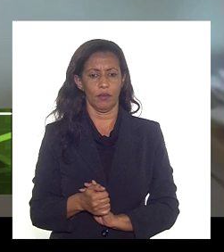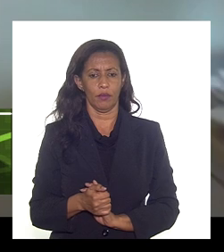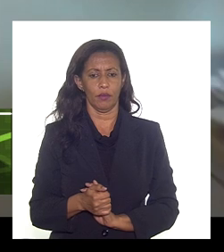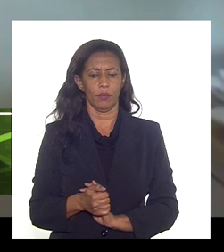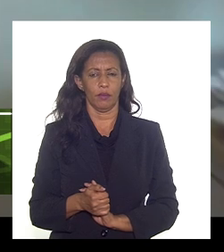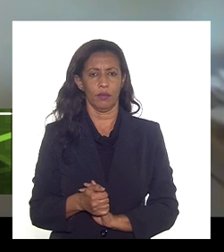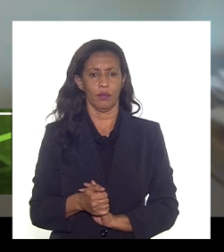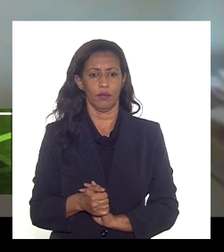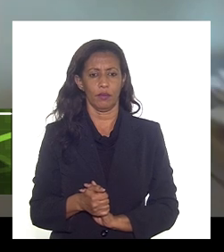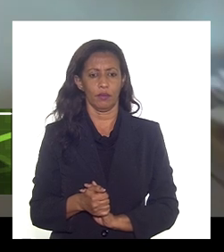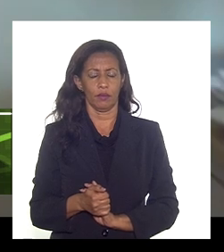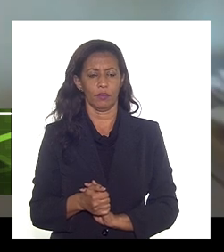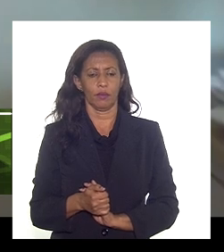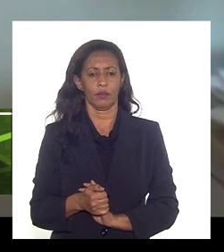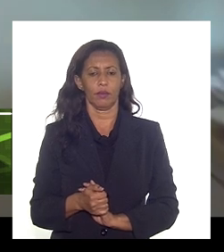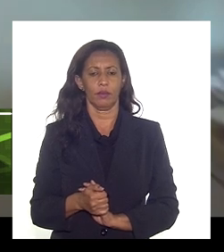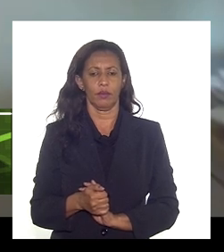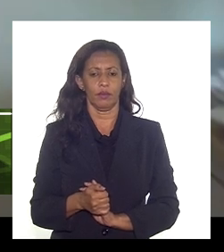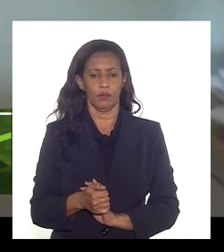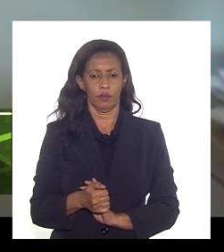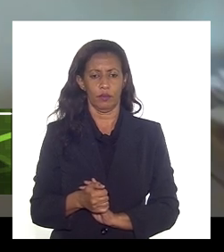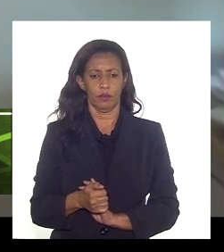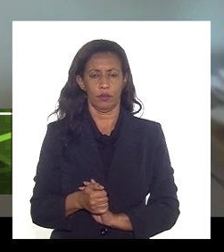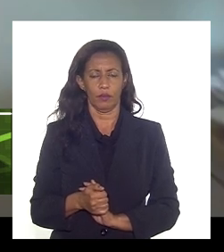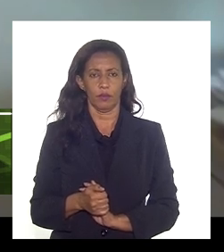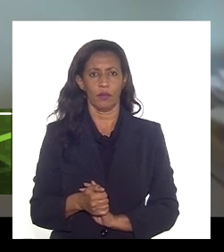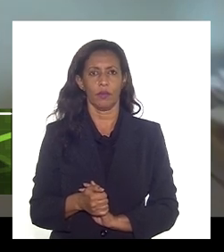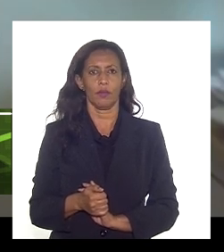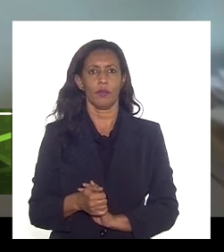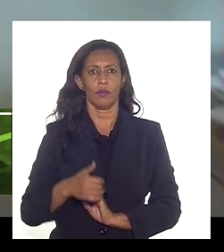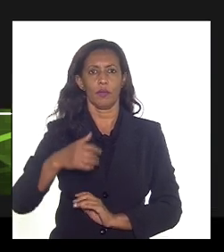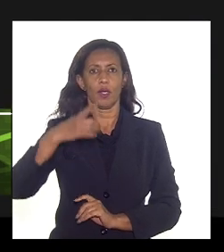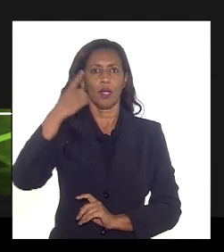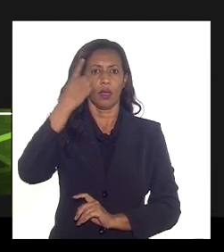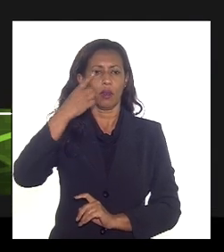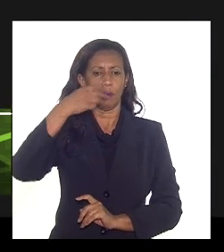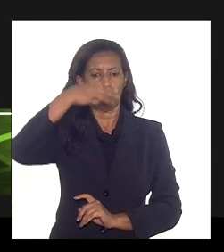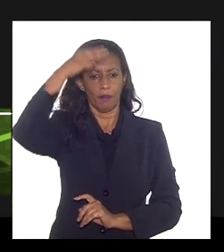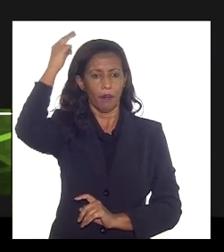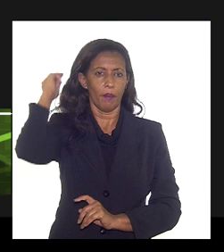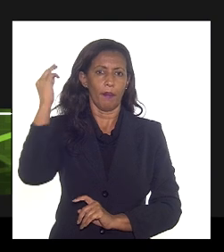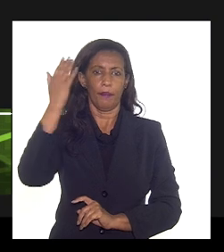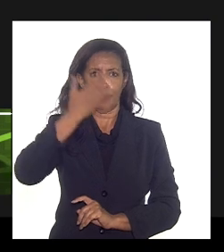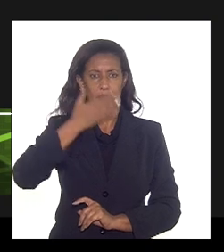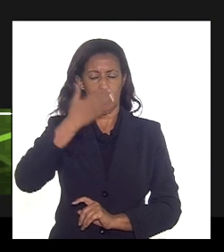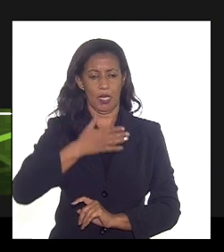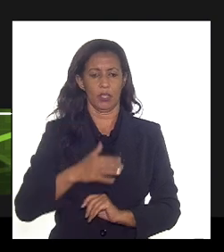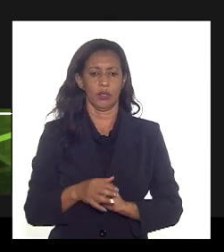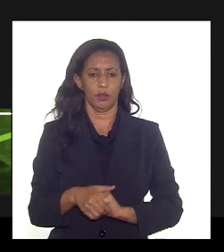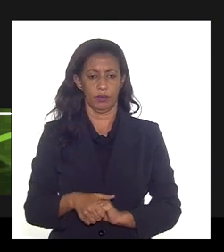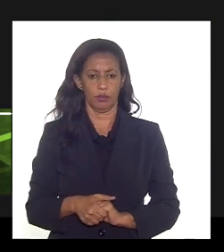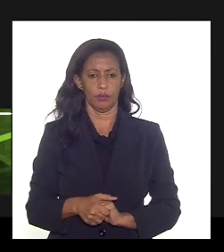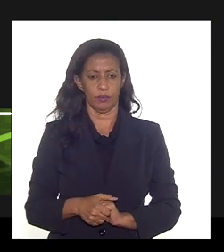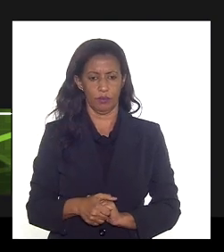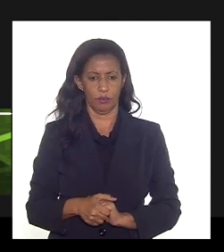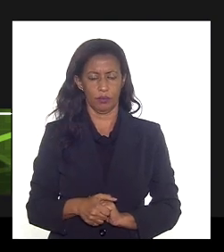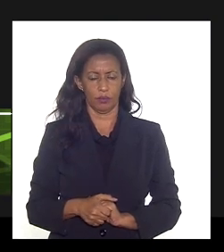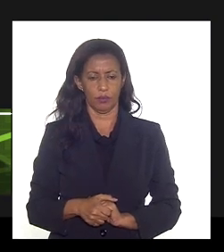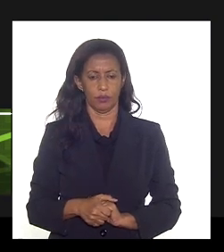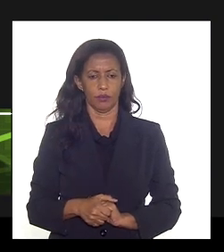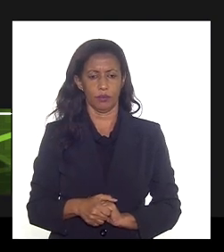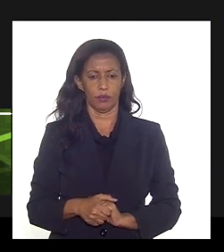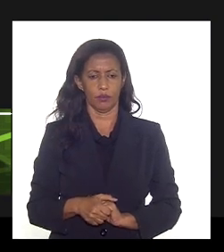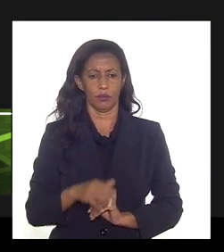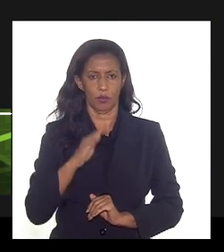Pacheco também presente eu queria primeiro estou presente aqui tá já desde o início